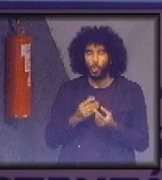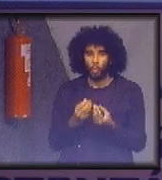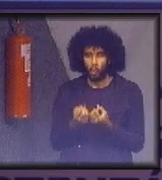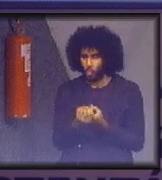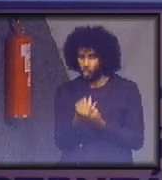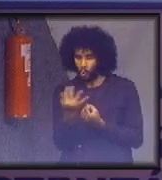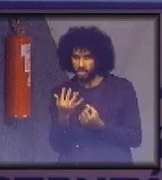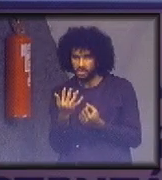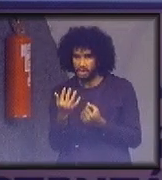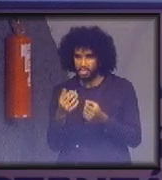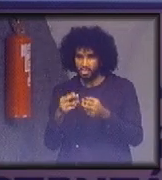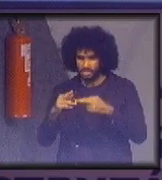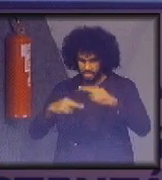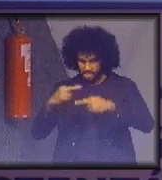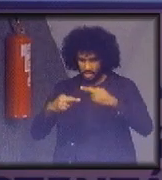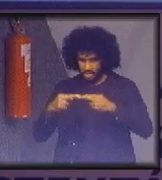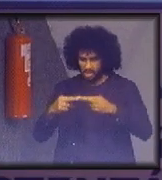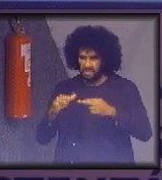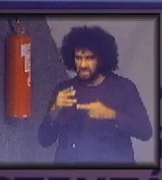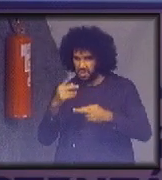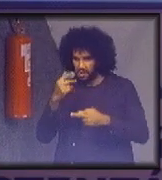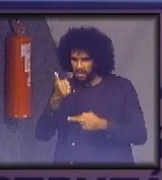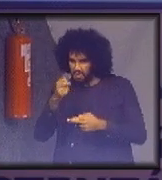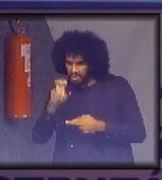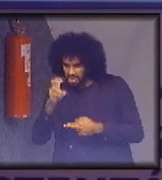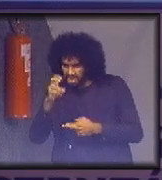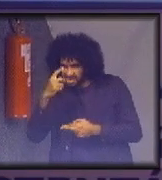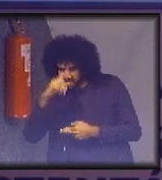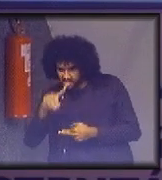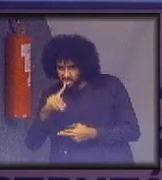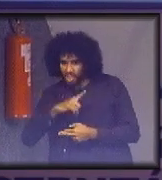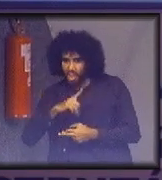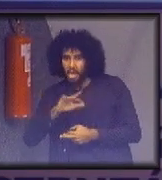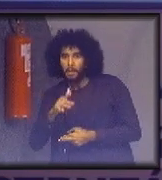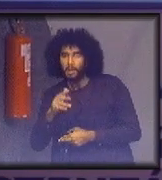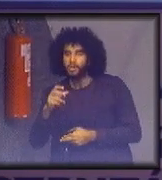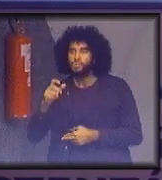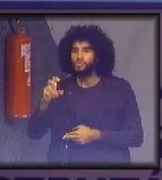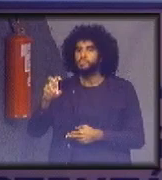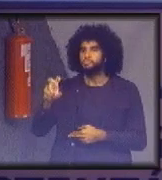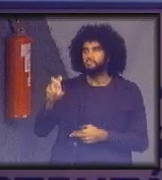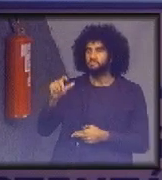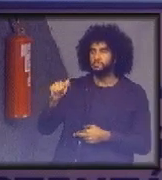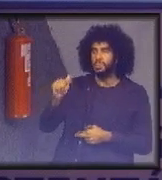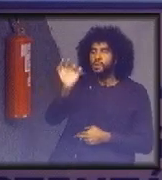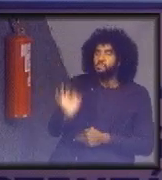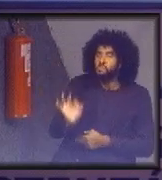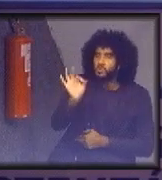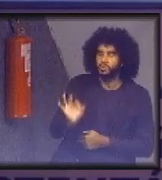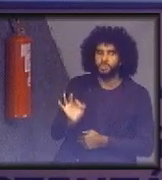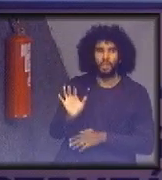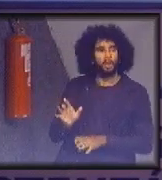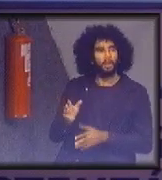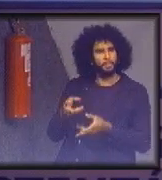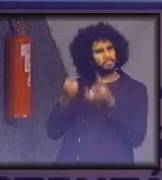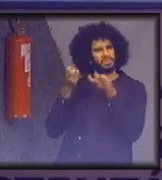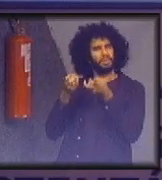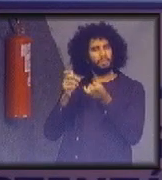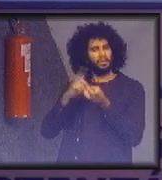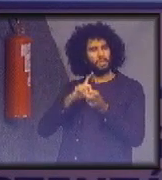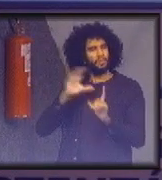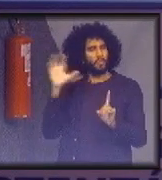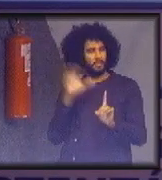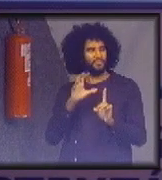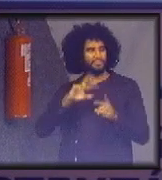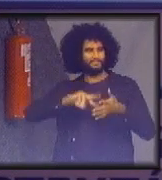em 15 dias, foi de 57% no bairro de Barão Geraldo. O impacto pode ser extremamente